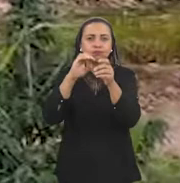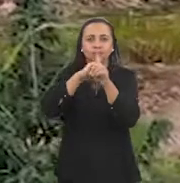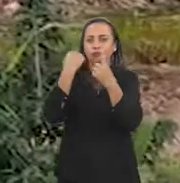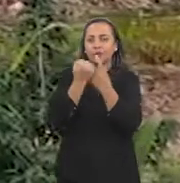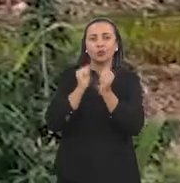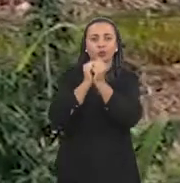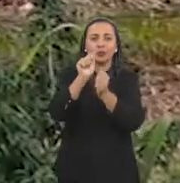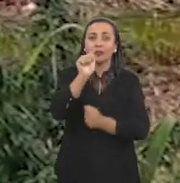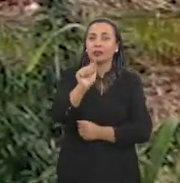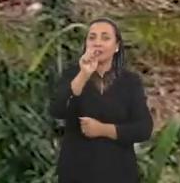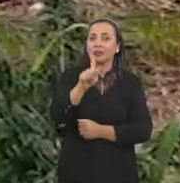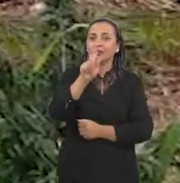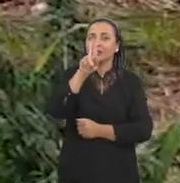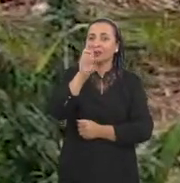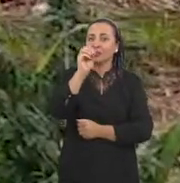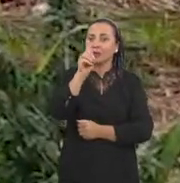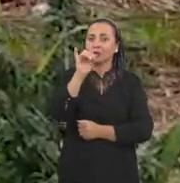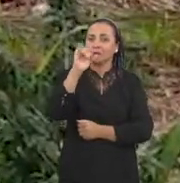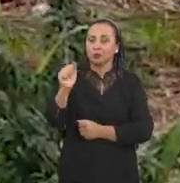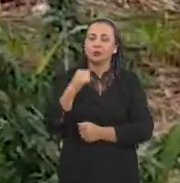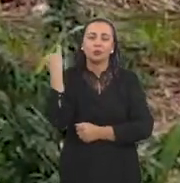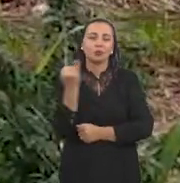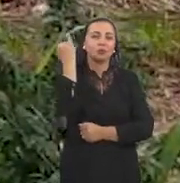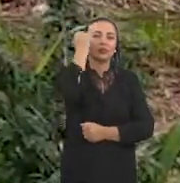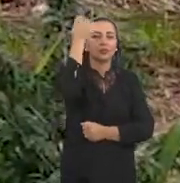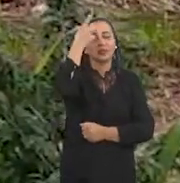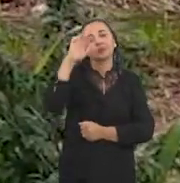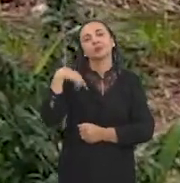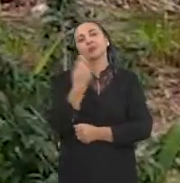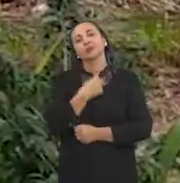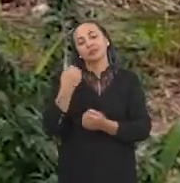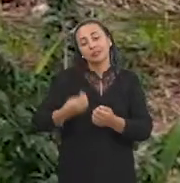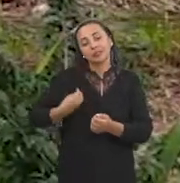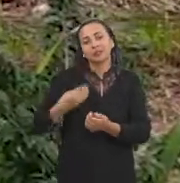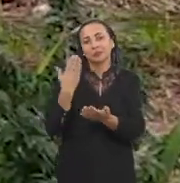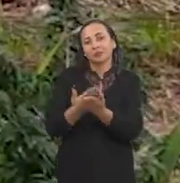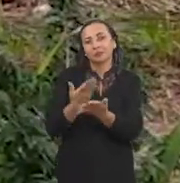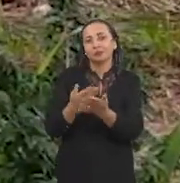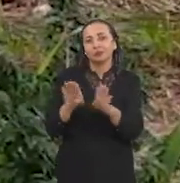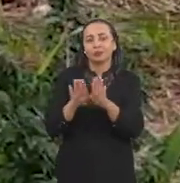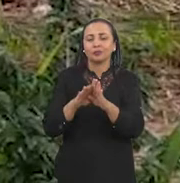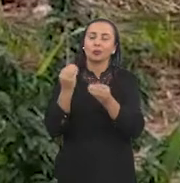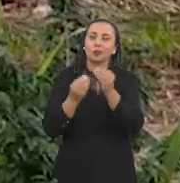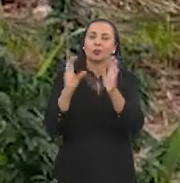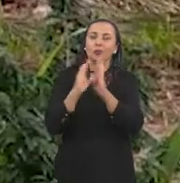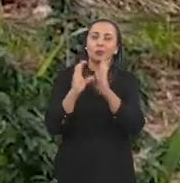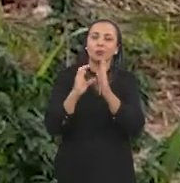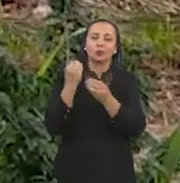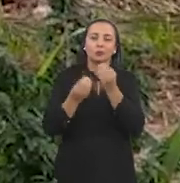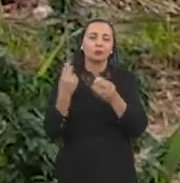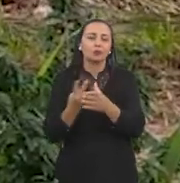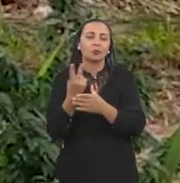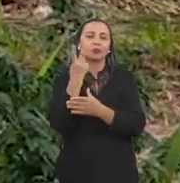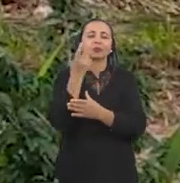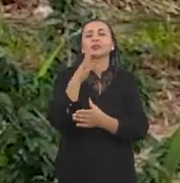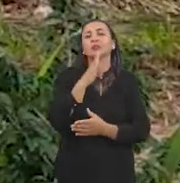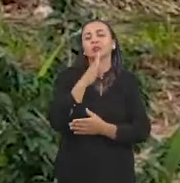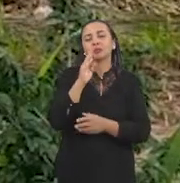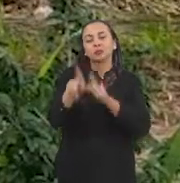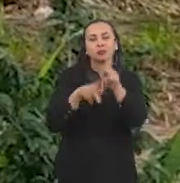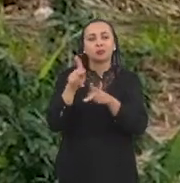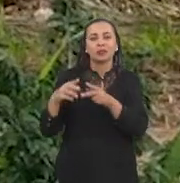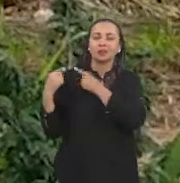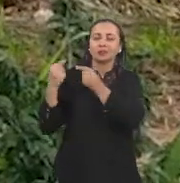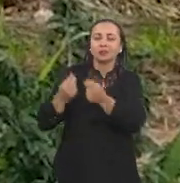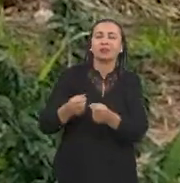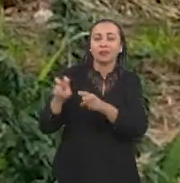associação, cooperação, através da agrodóia, ela é fundamental. Foi muito importante para nós,